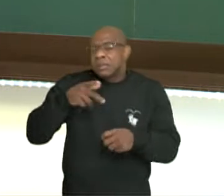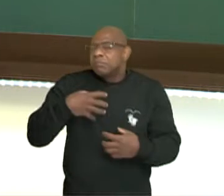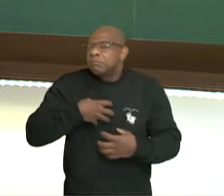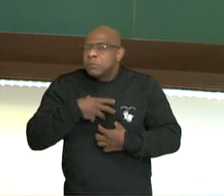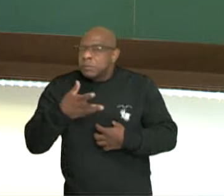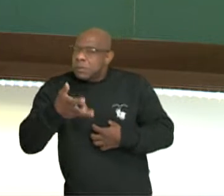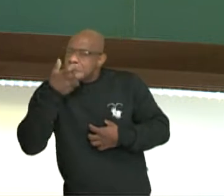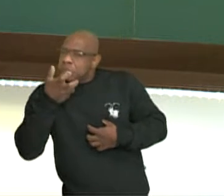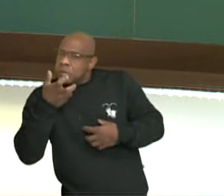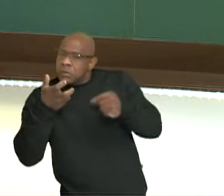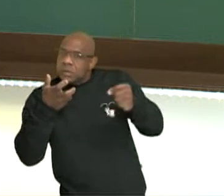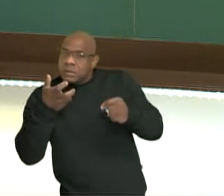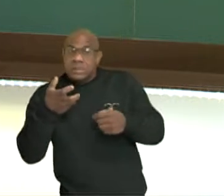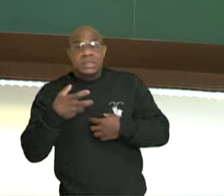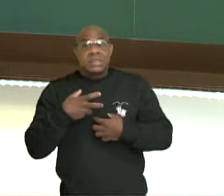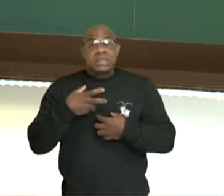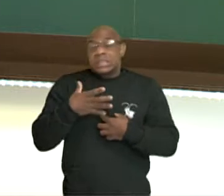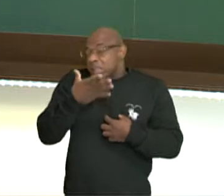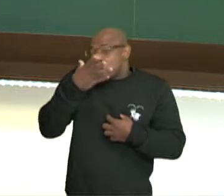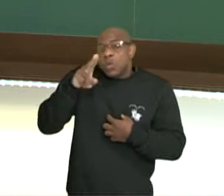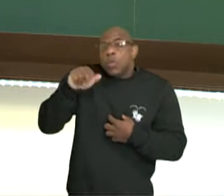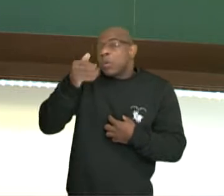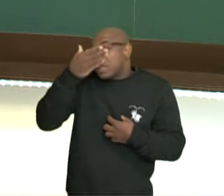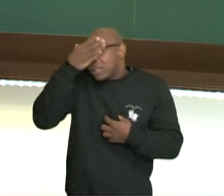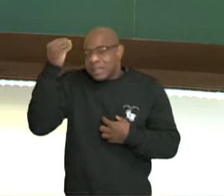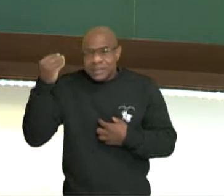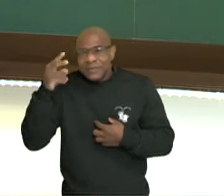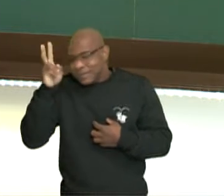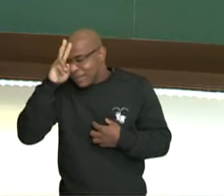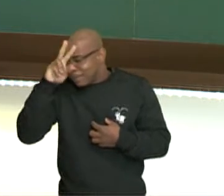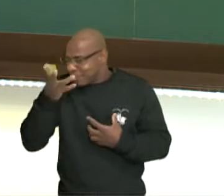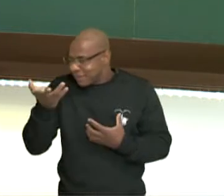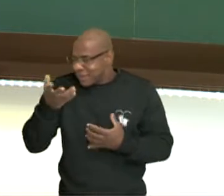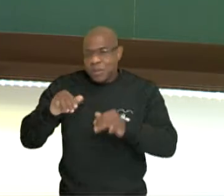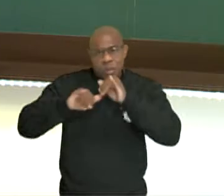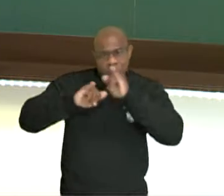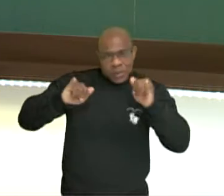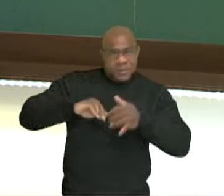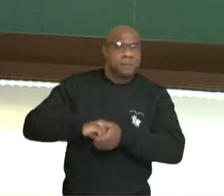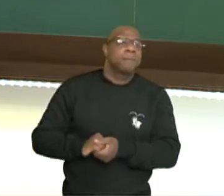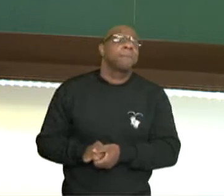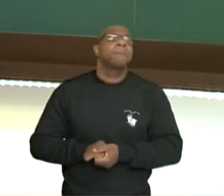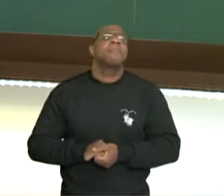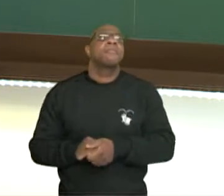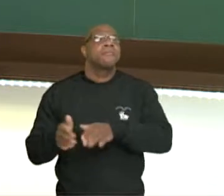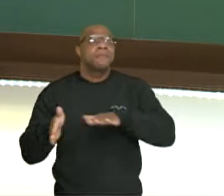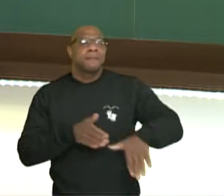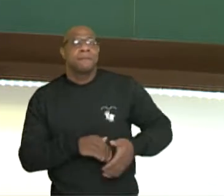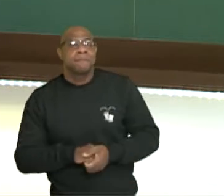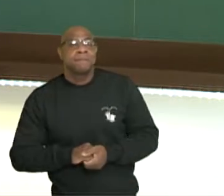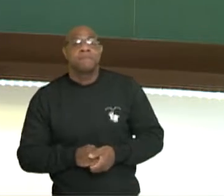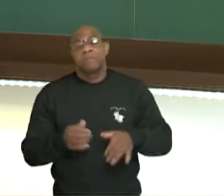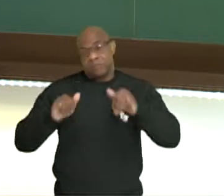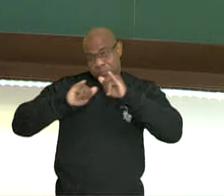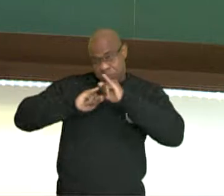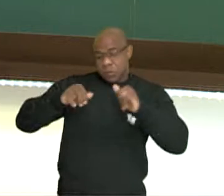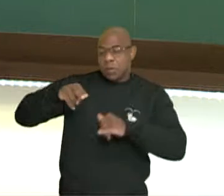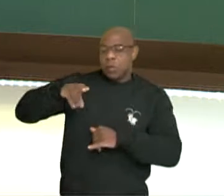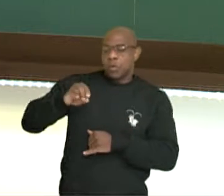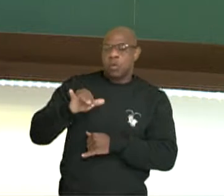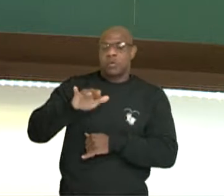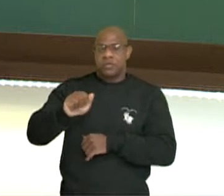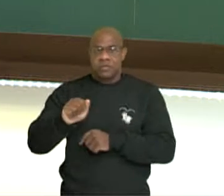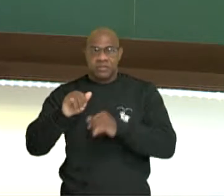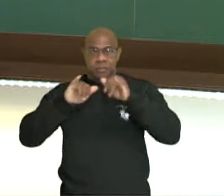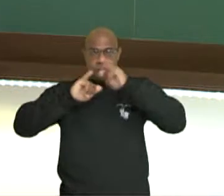assim, que notícia inesquecível? Você tem lembrança? Então, uma notícia, temos aqui um